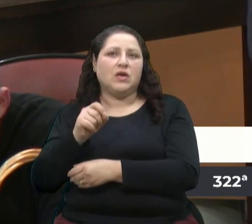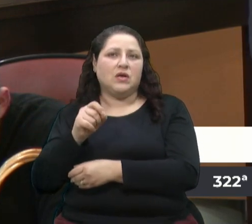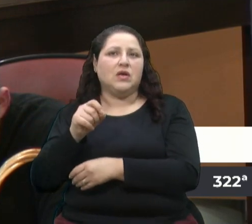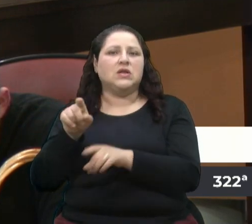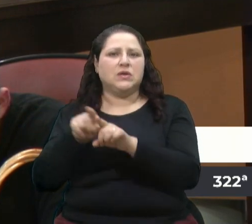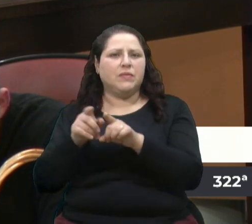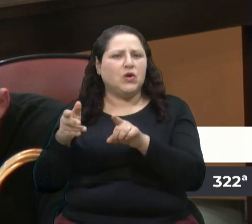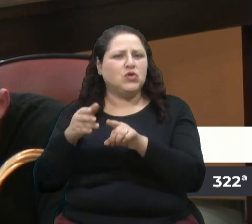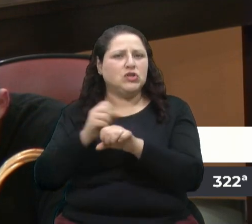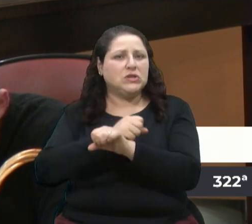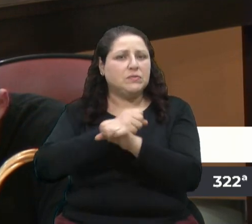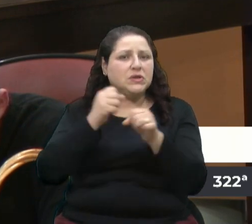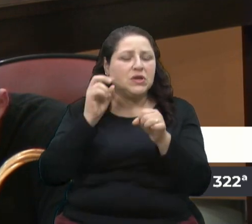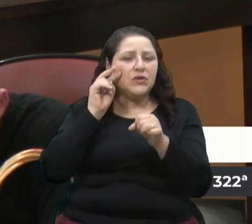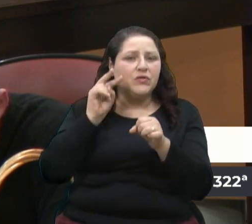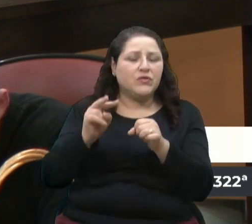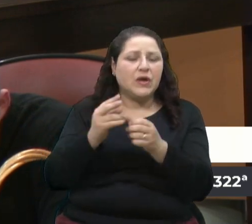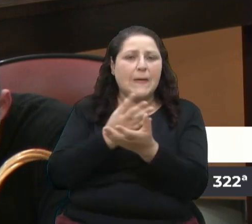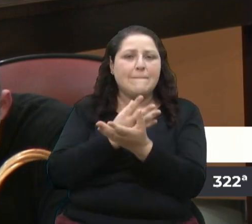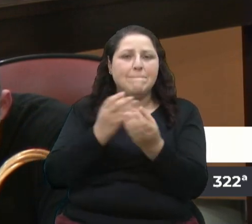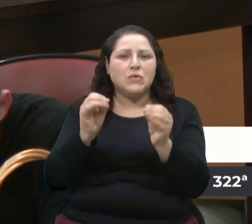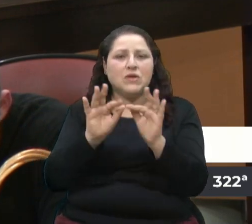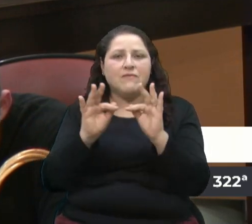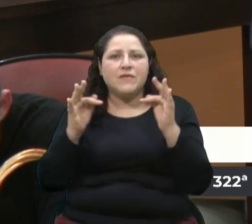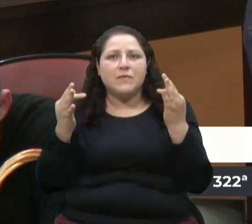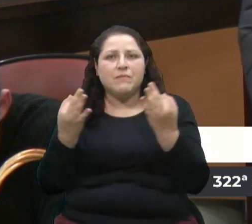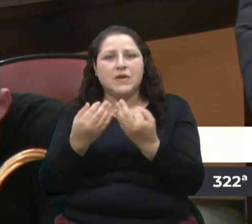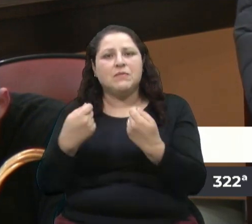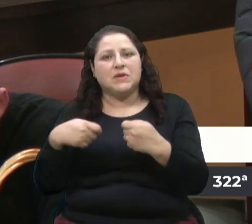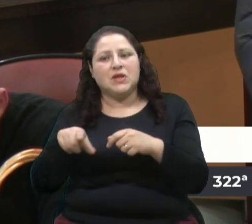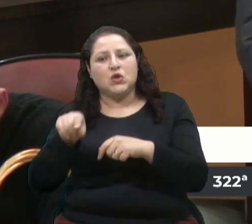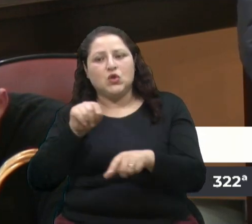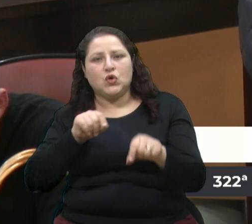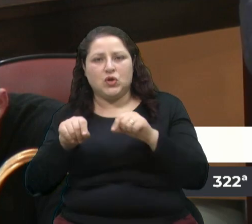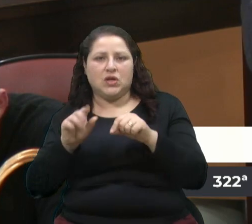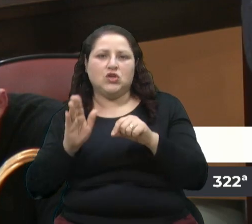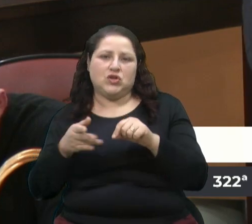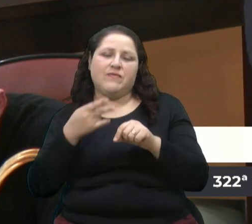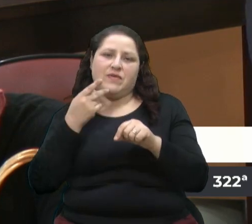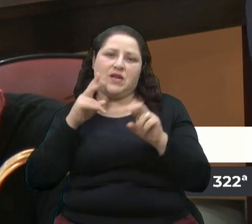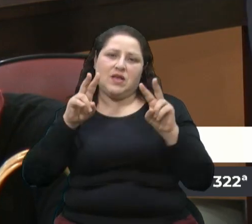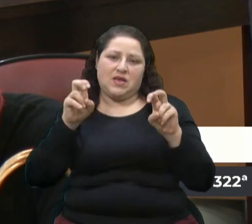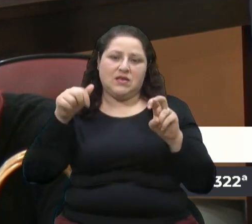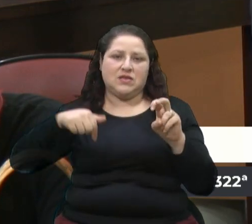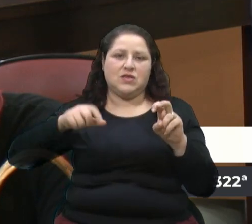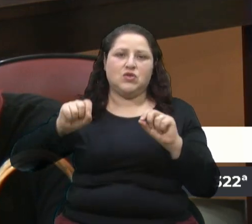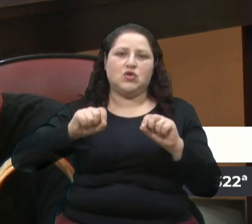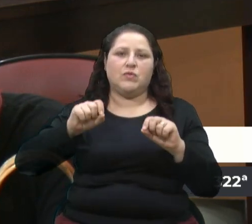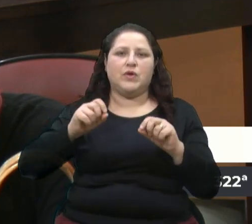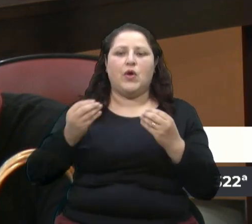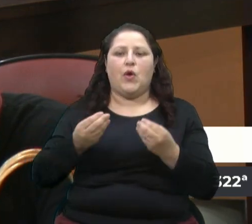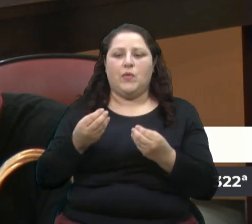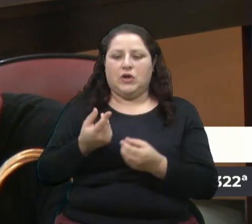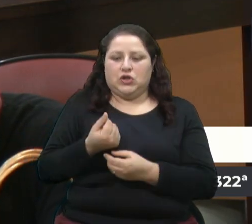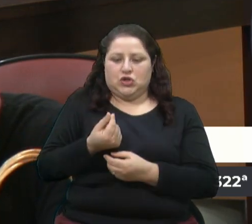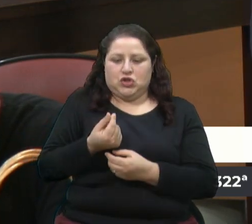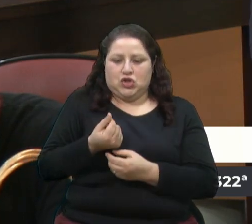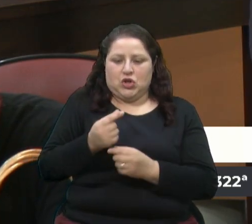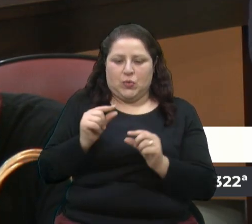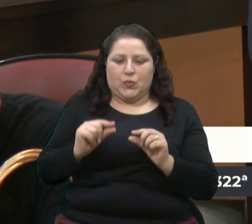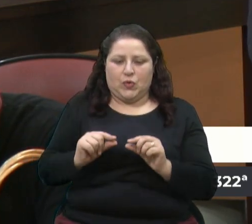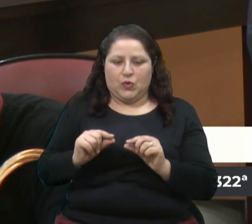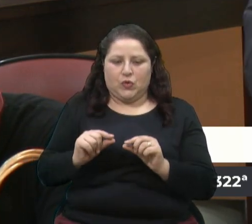vi também hoje pela manhã, que tem muitas famílias que têm que escolher, eu já falei aqui entre colocar comida na mesa e pagar as suas obrigações,